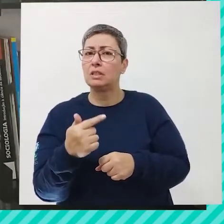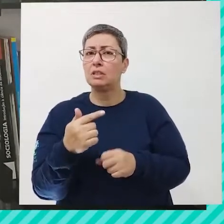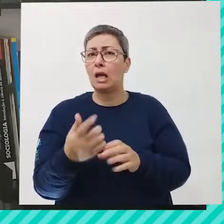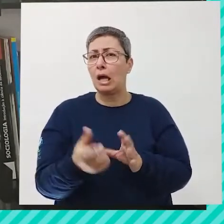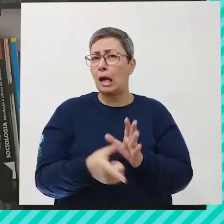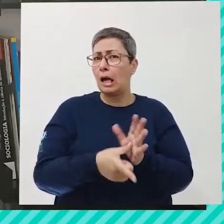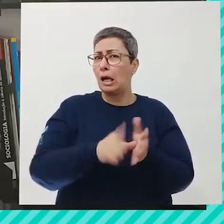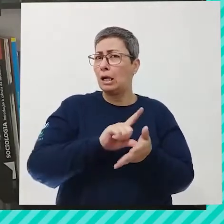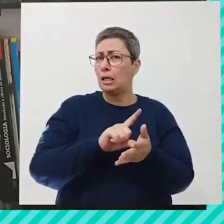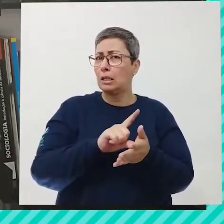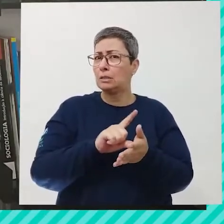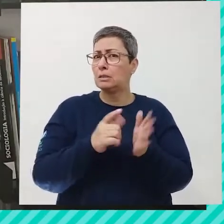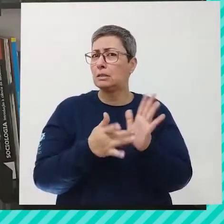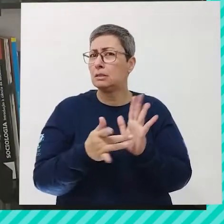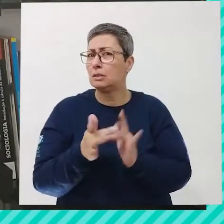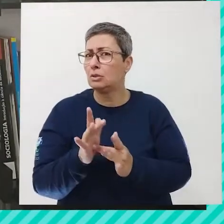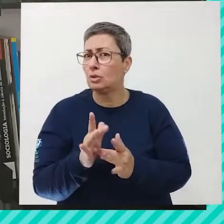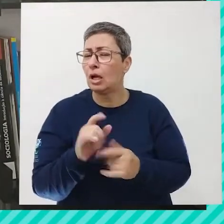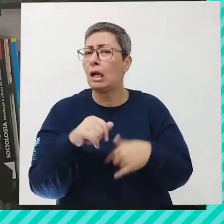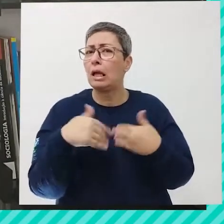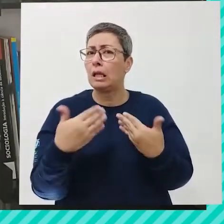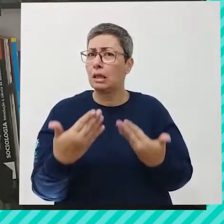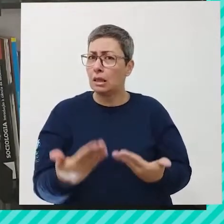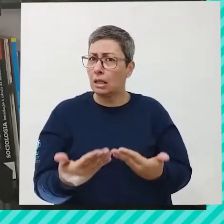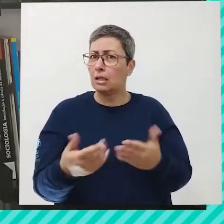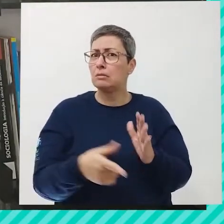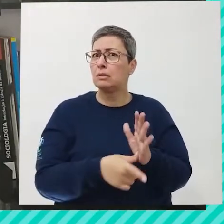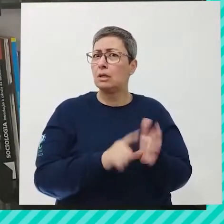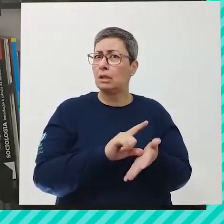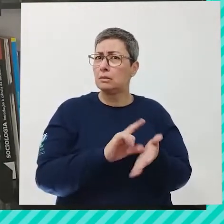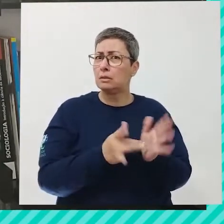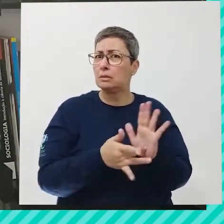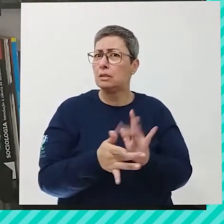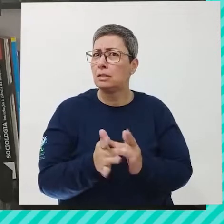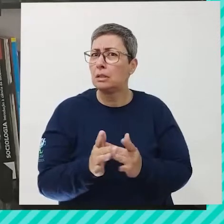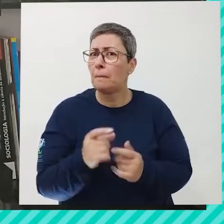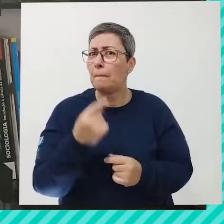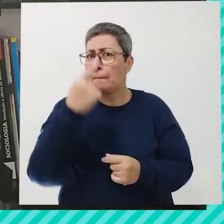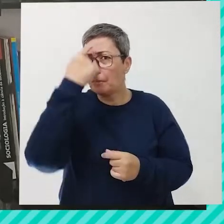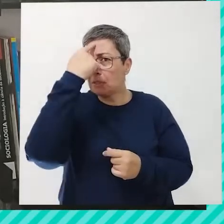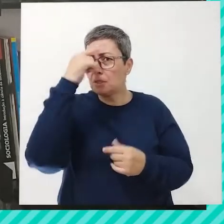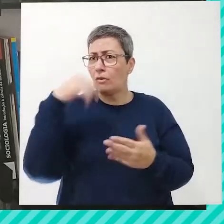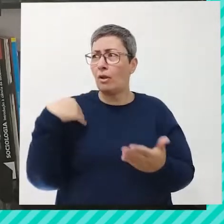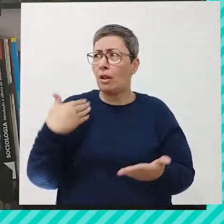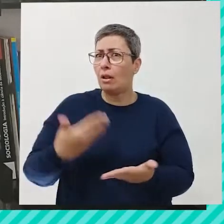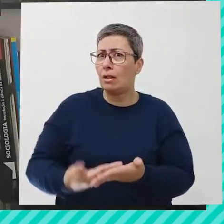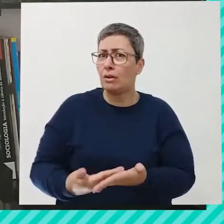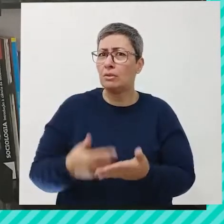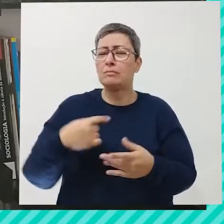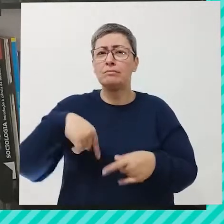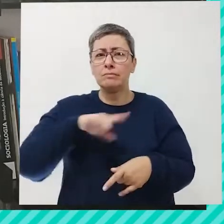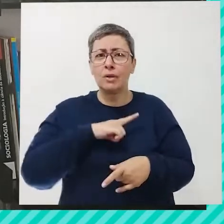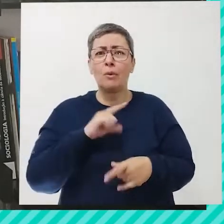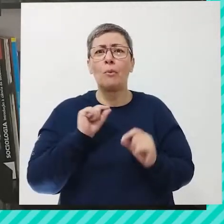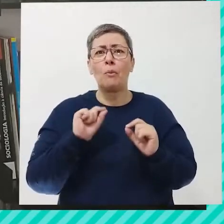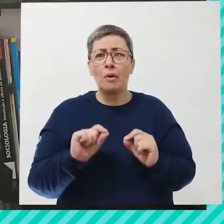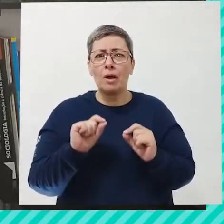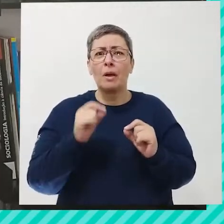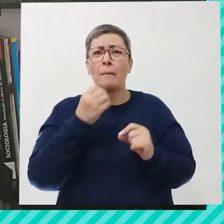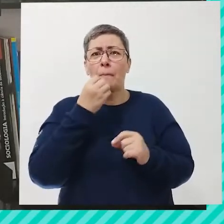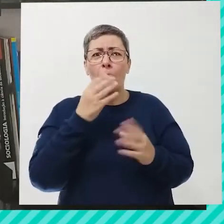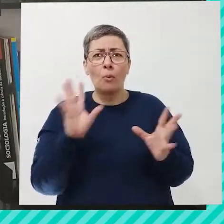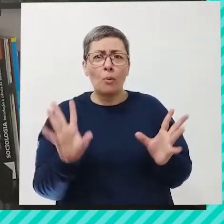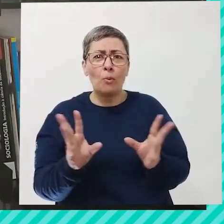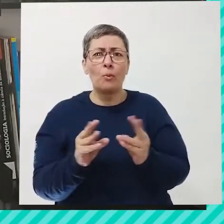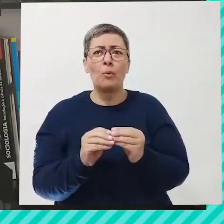antes de Cristo. Então, já antes de Cristo, pensavam que até hoje, para muitos, é um bom